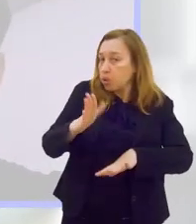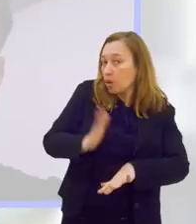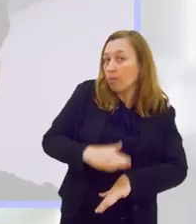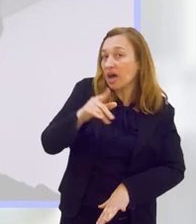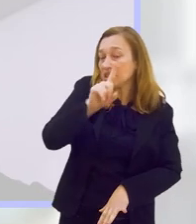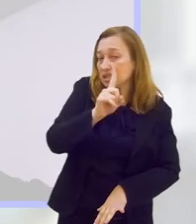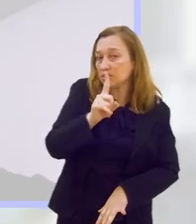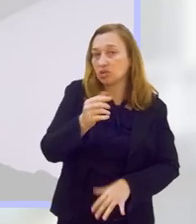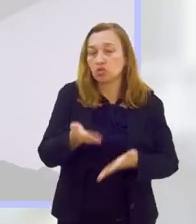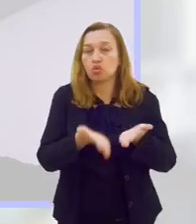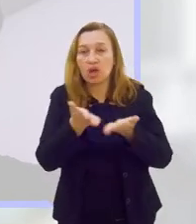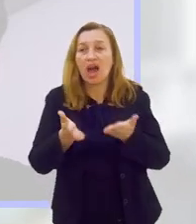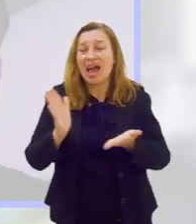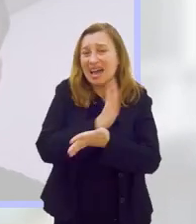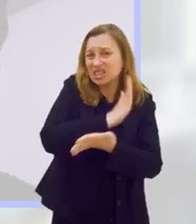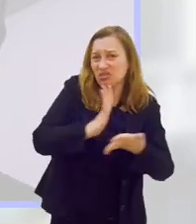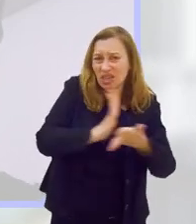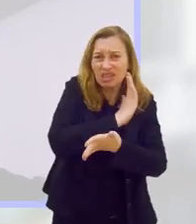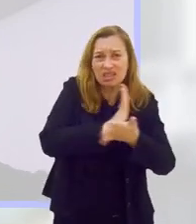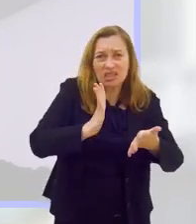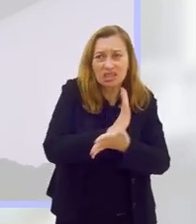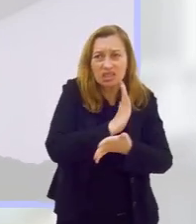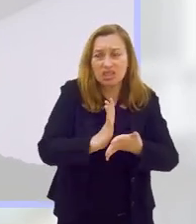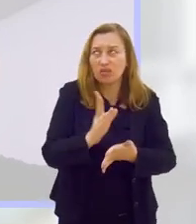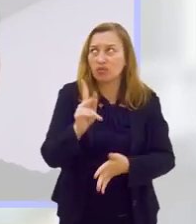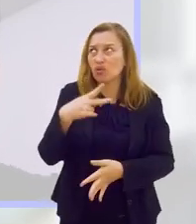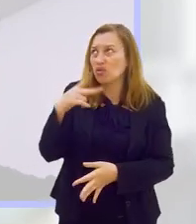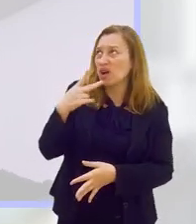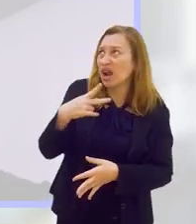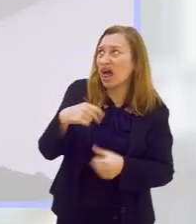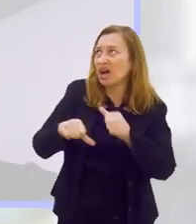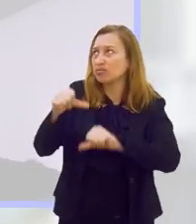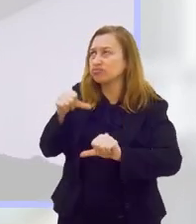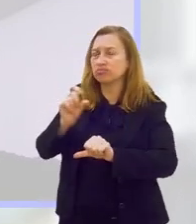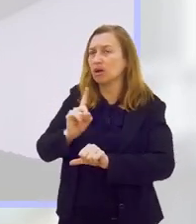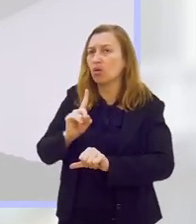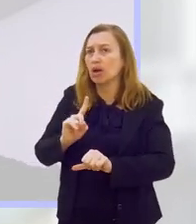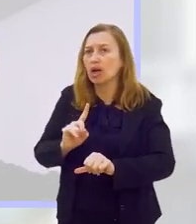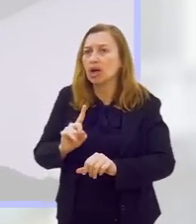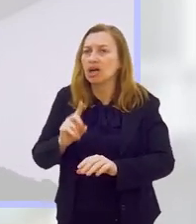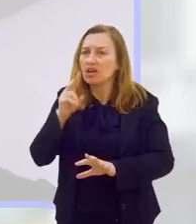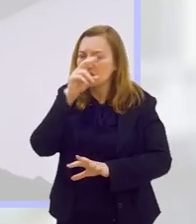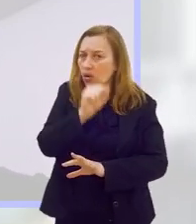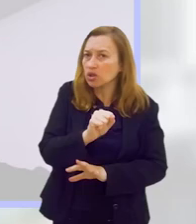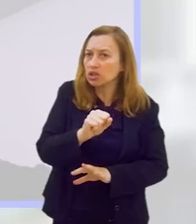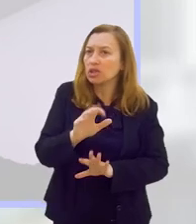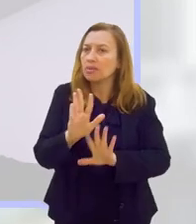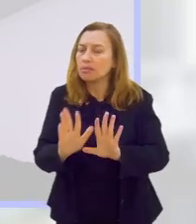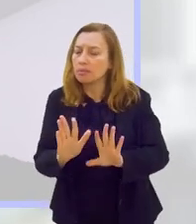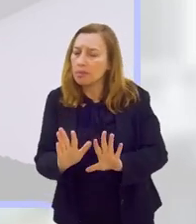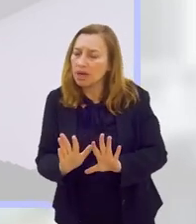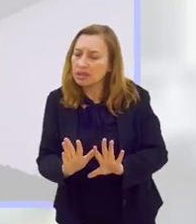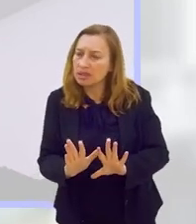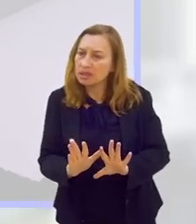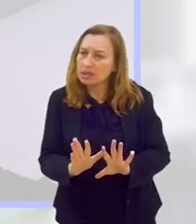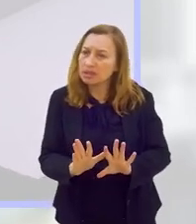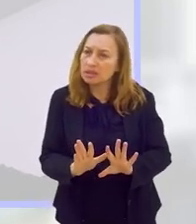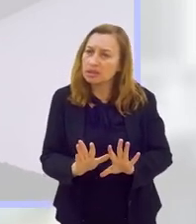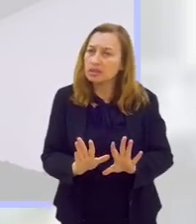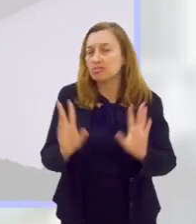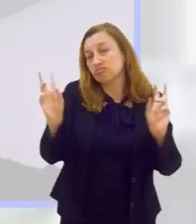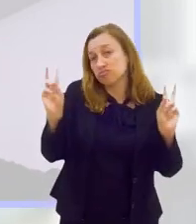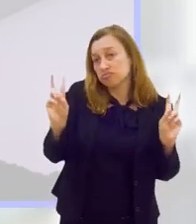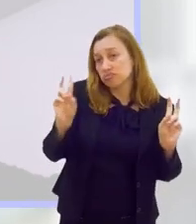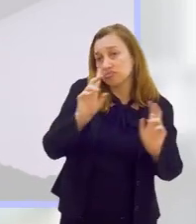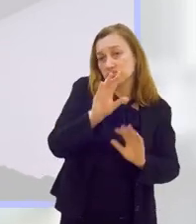irreversível, sabe? Porque é muito forte essa palavra. Por causa da situação, é um. Mas fica